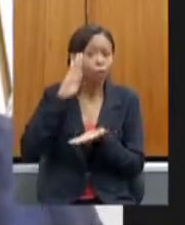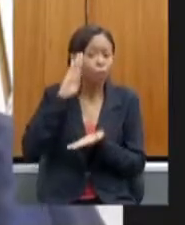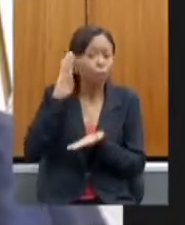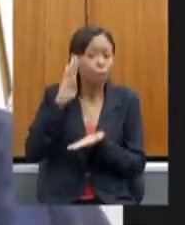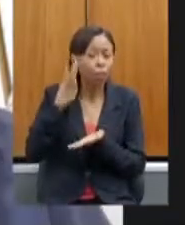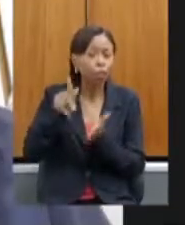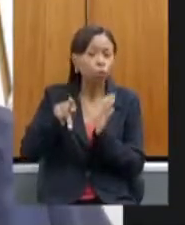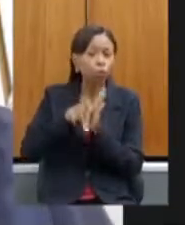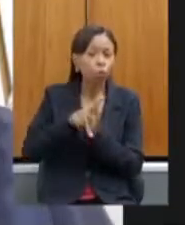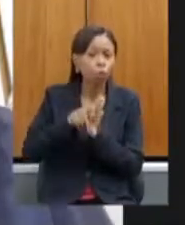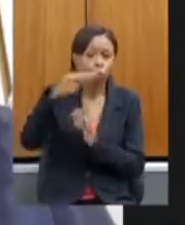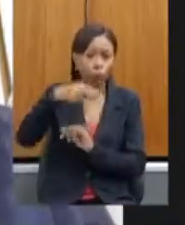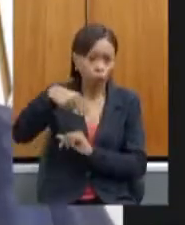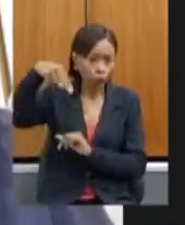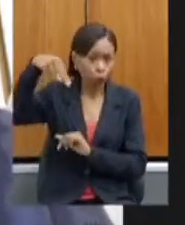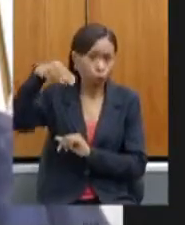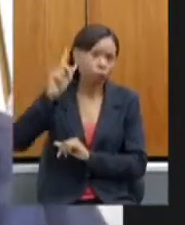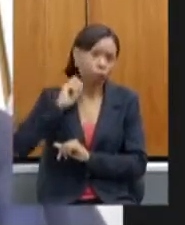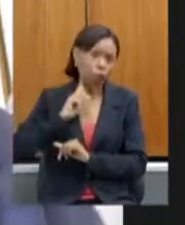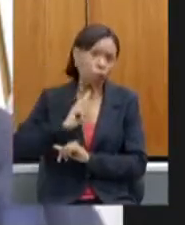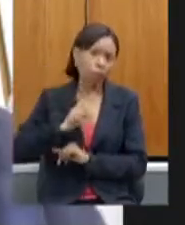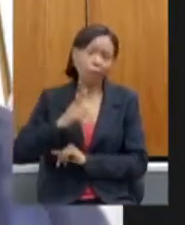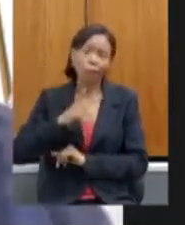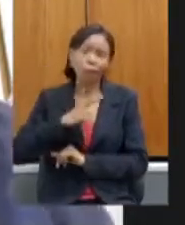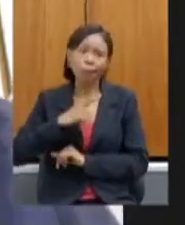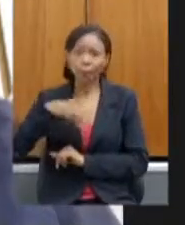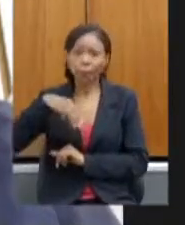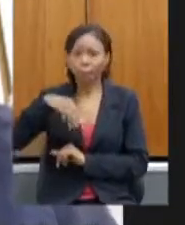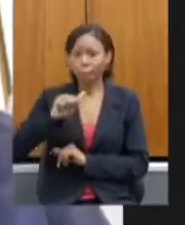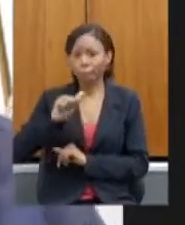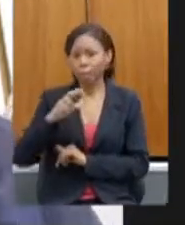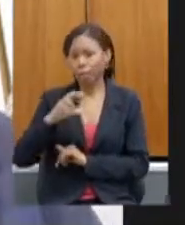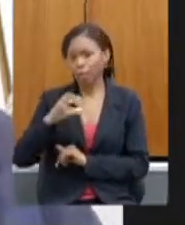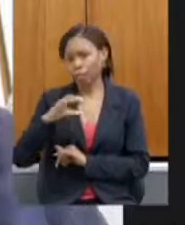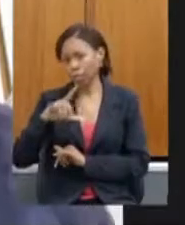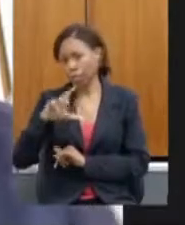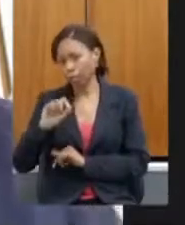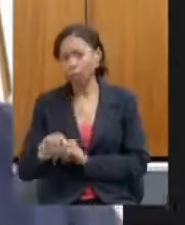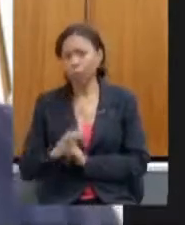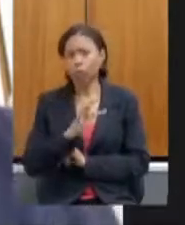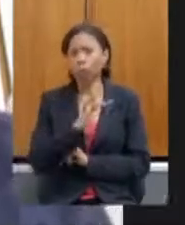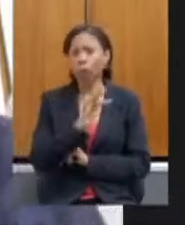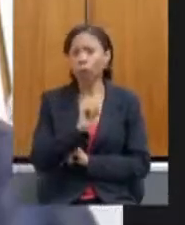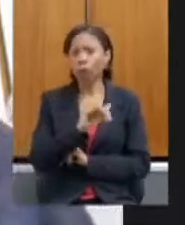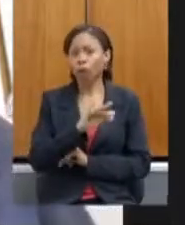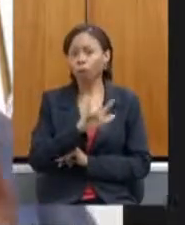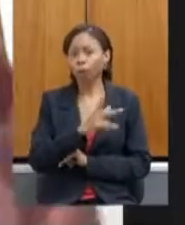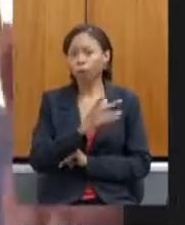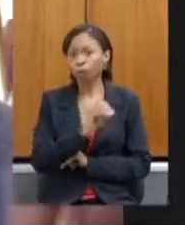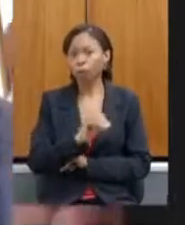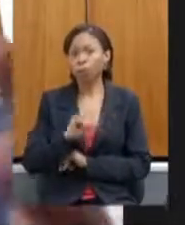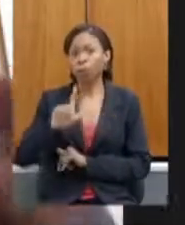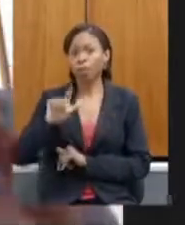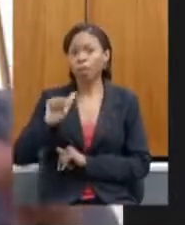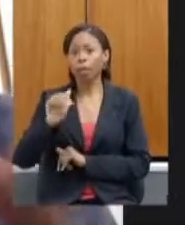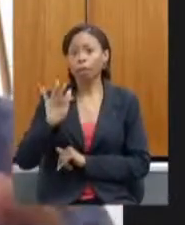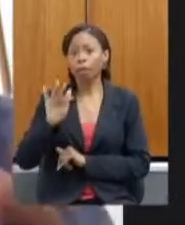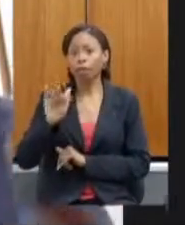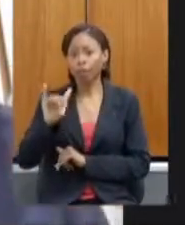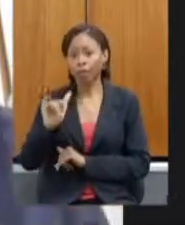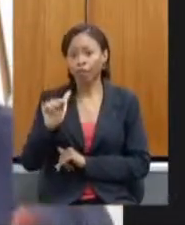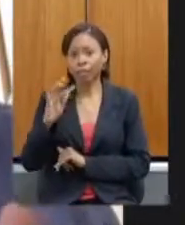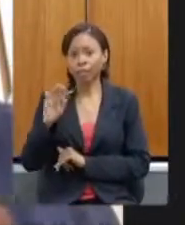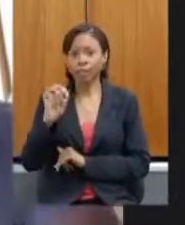nós temos o delegado doutor Marcelo nós temos o Fabinho Ramalho nós temos o Lafayette Andrada é uma turma